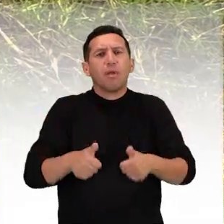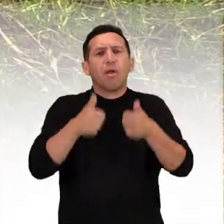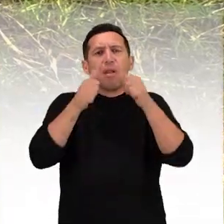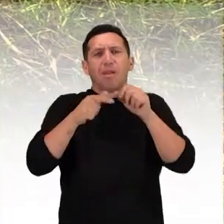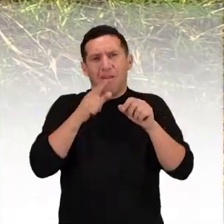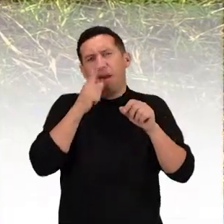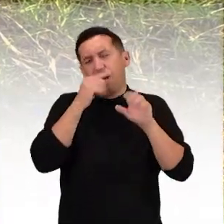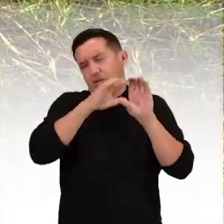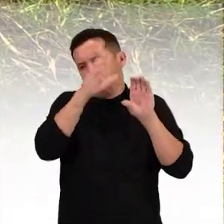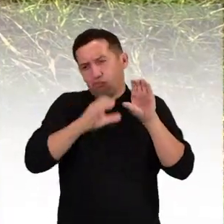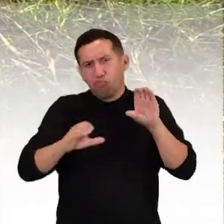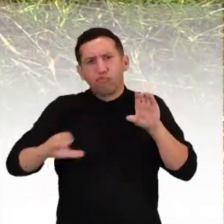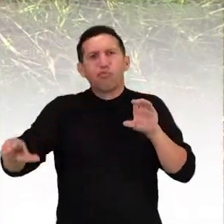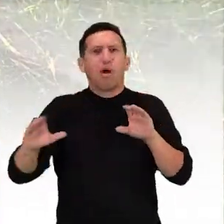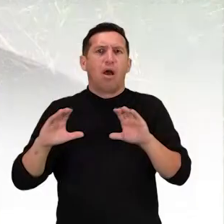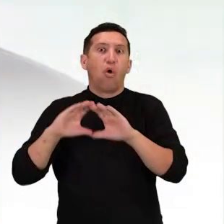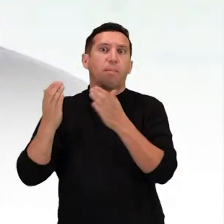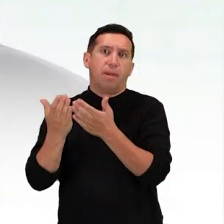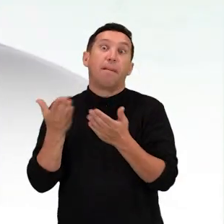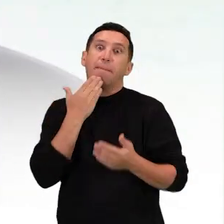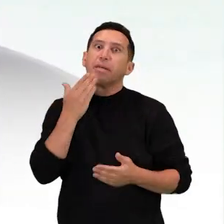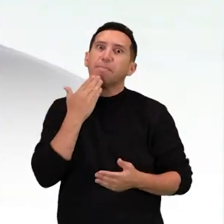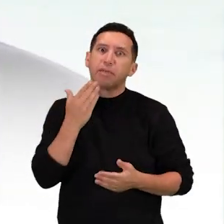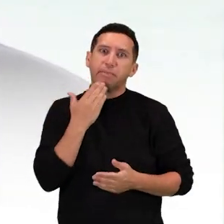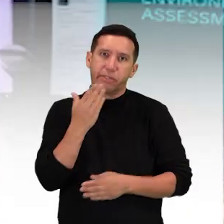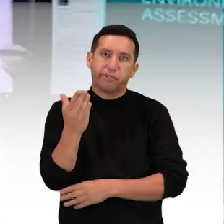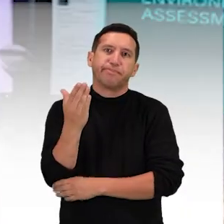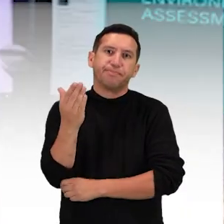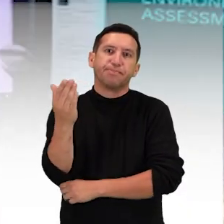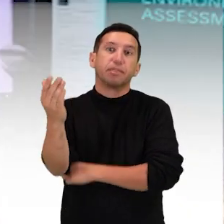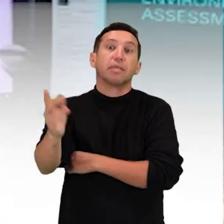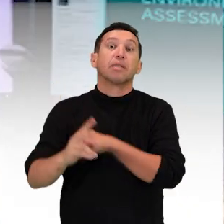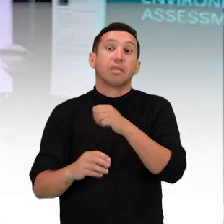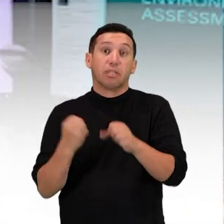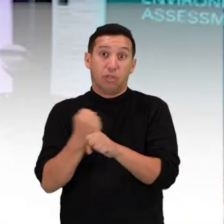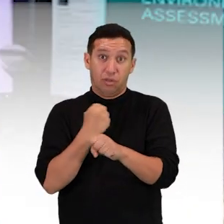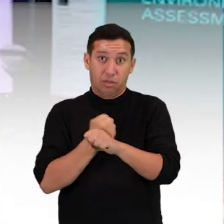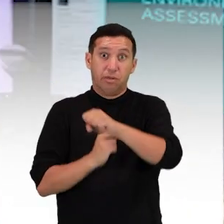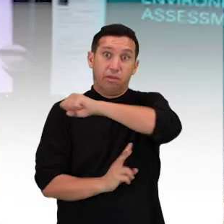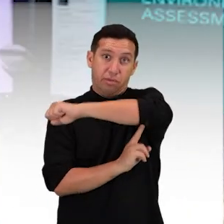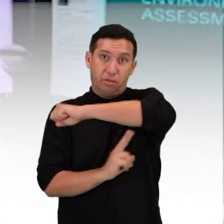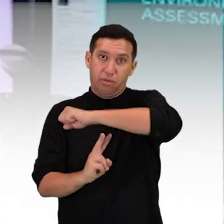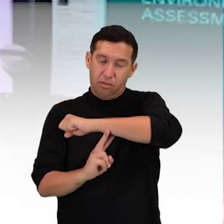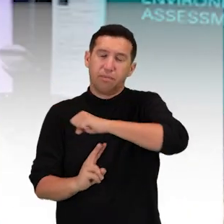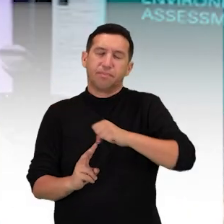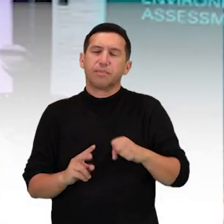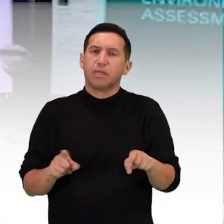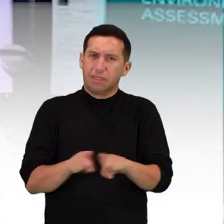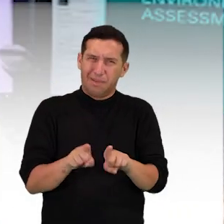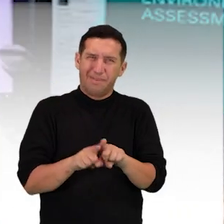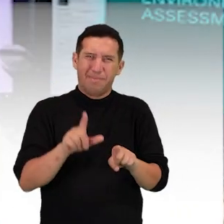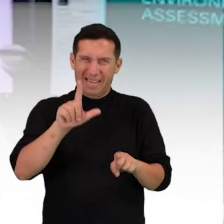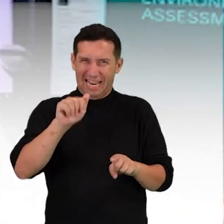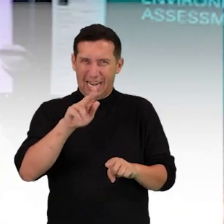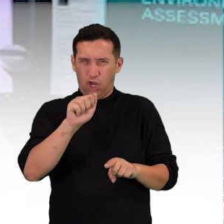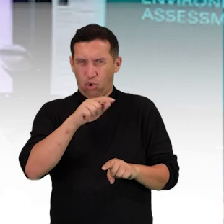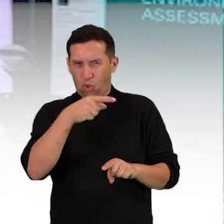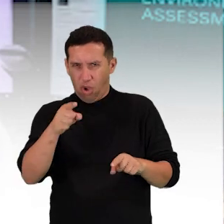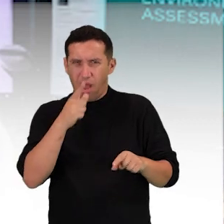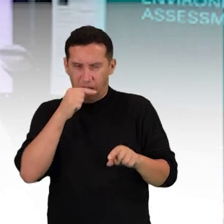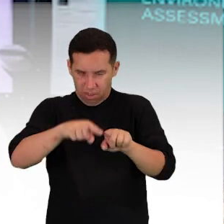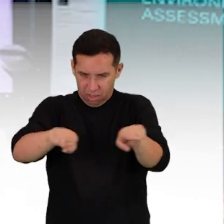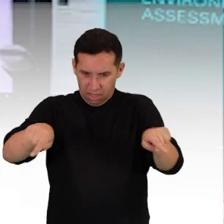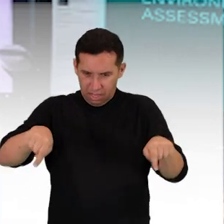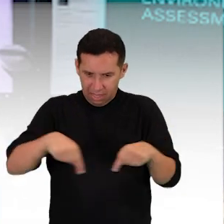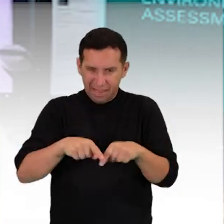depois falando em saneamento também, que a comunidade pede muito. A construção da ponte, assim como as outras intervenções previstas para a